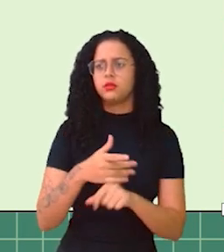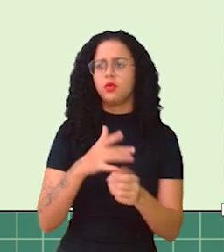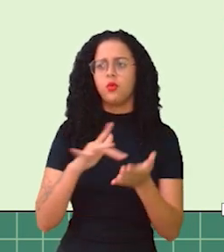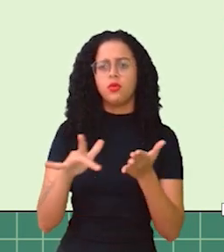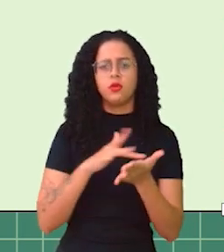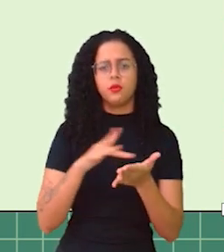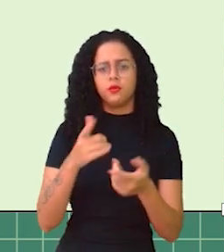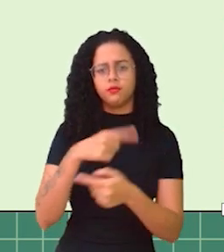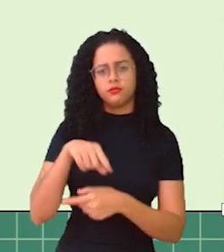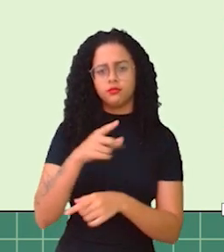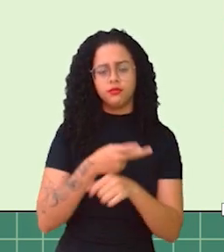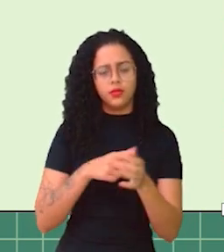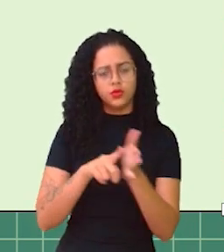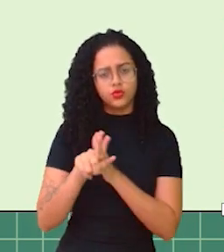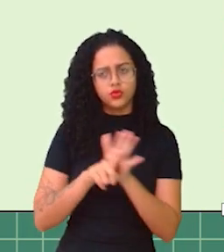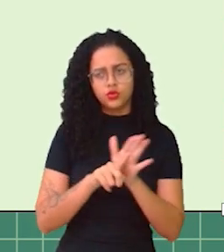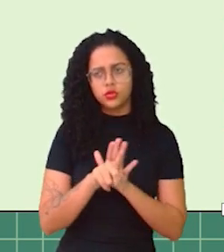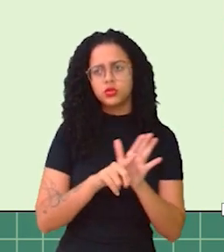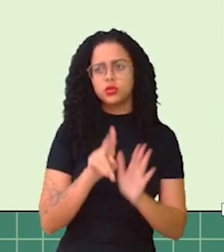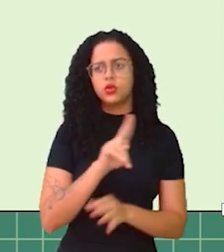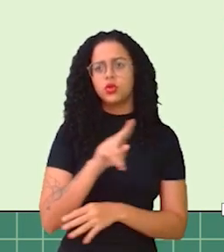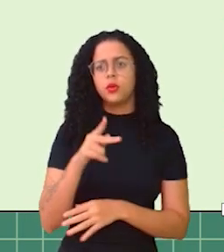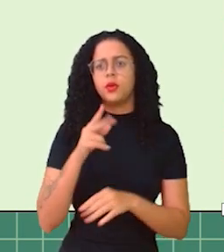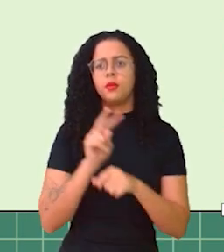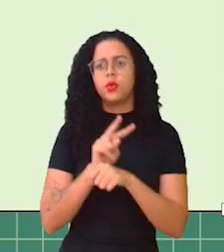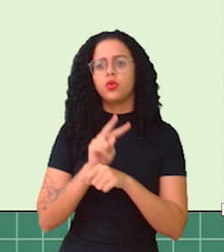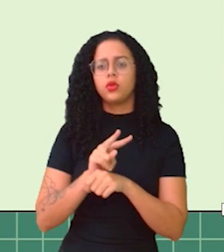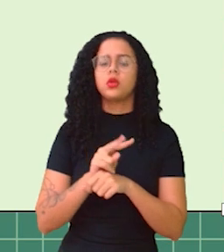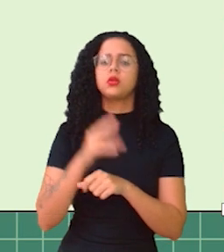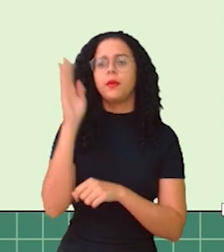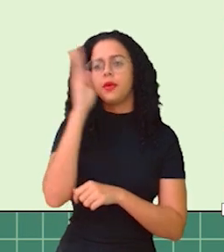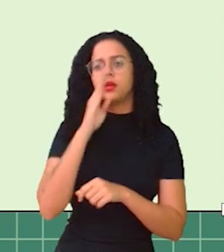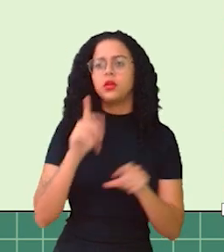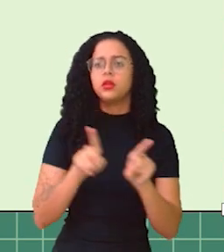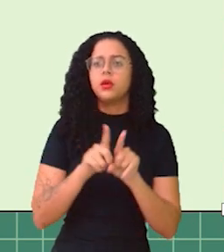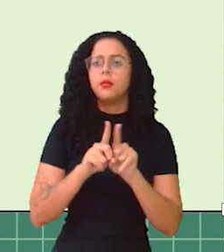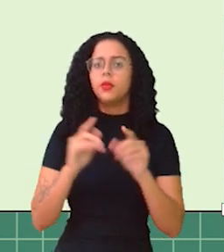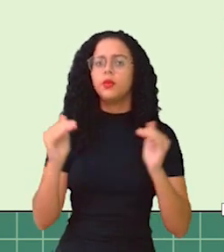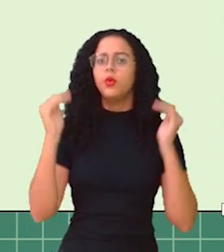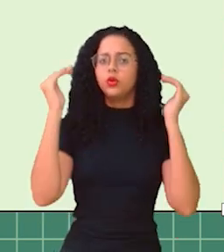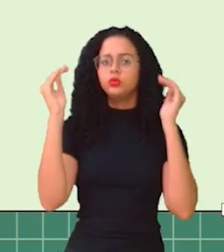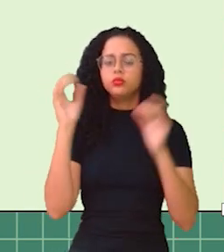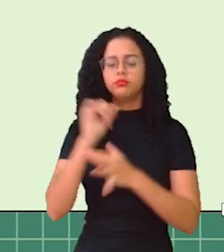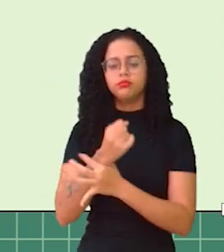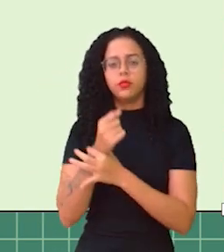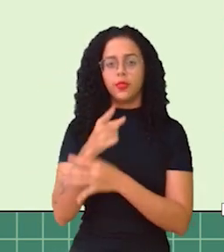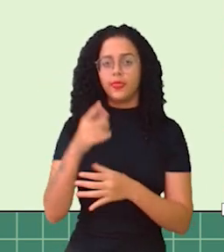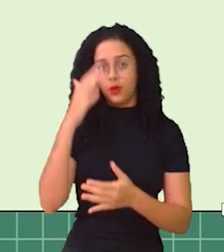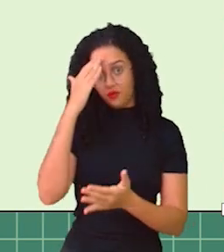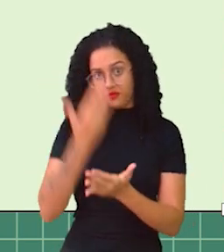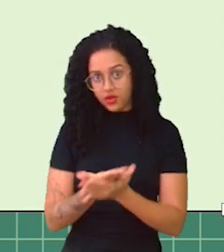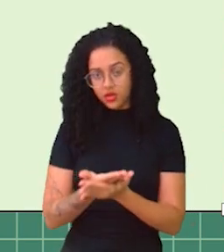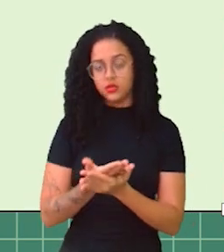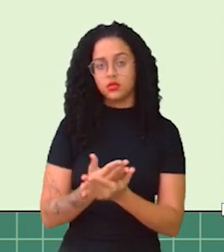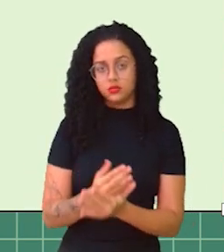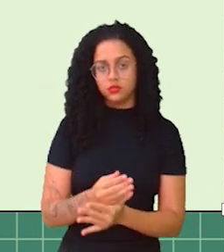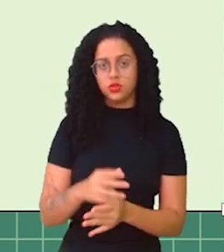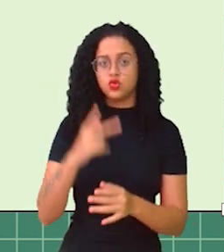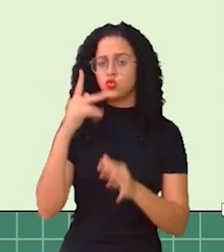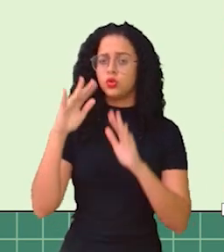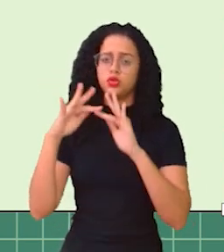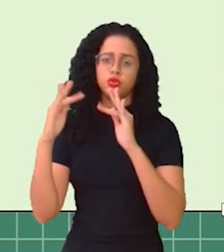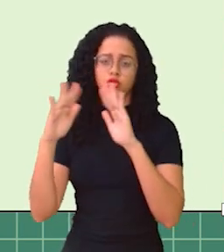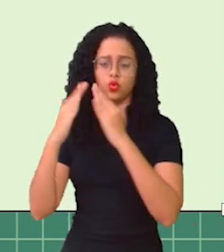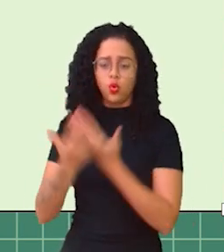tablet de vocês, dar uma pesquisada, chamado Proteja Brasil. E também, gente, um adulto de confiança. Você deve ter adultos de confiança, seja na sua